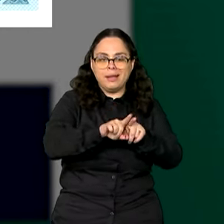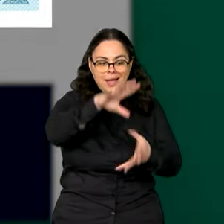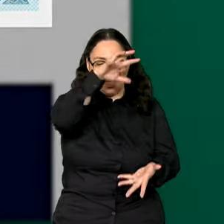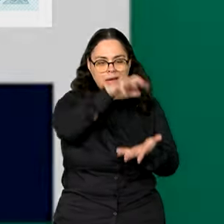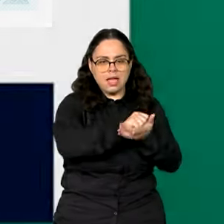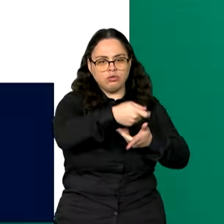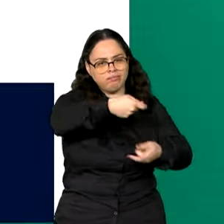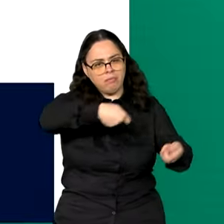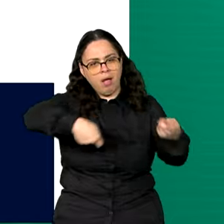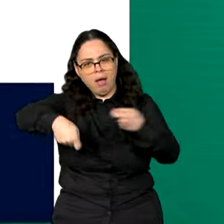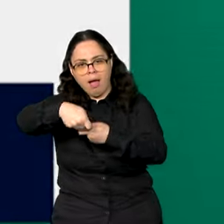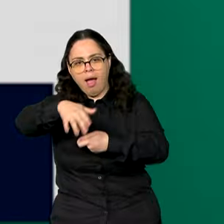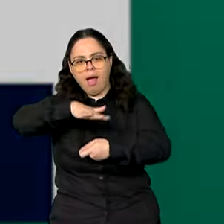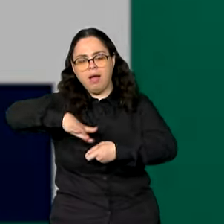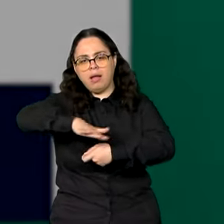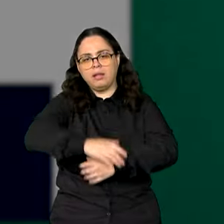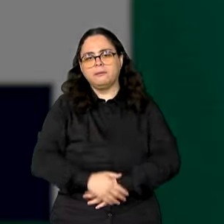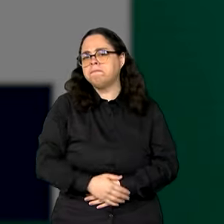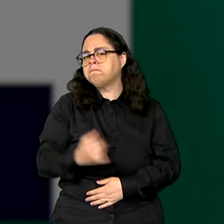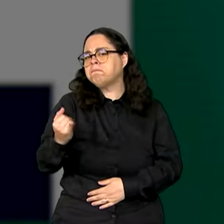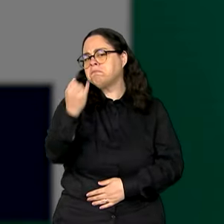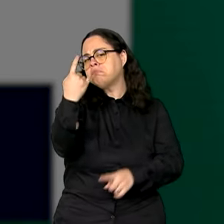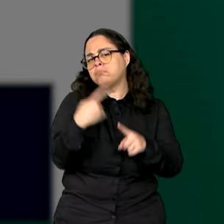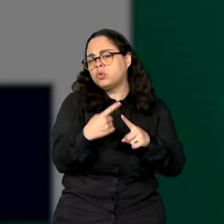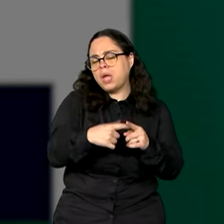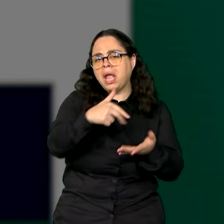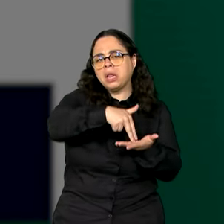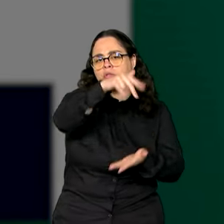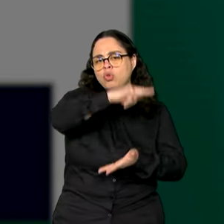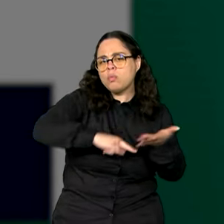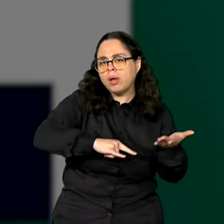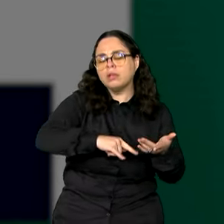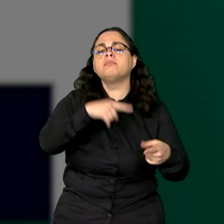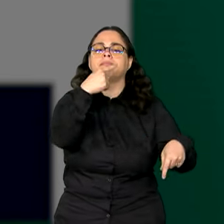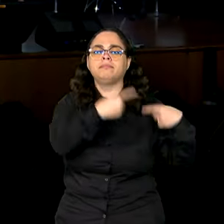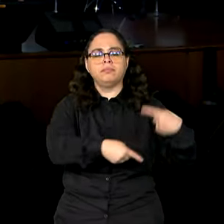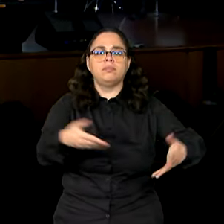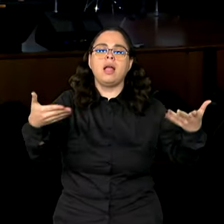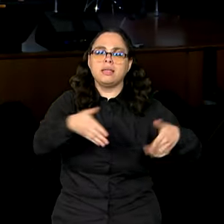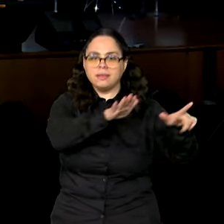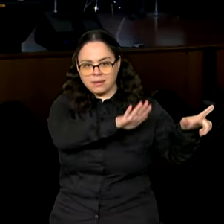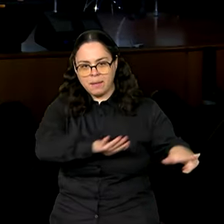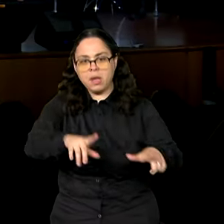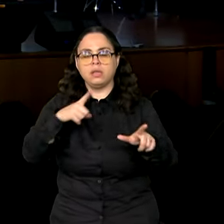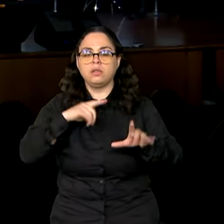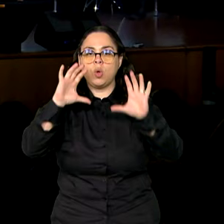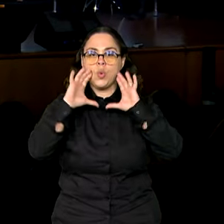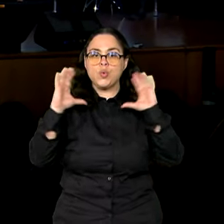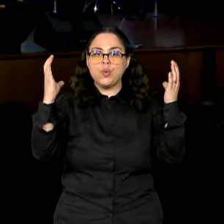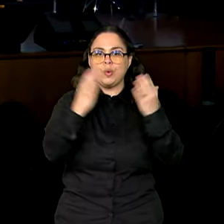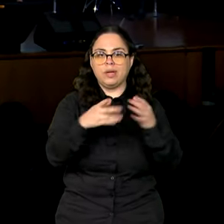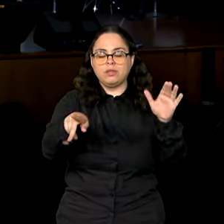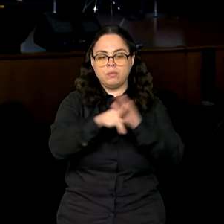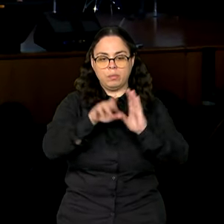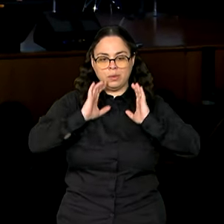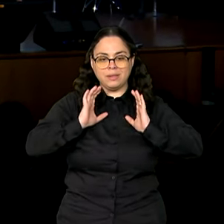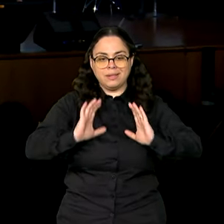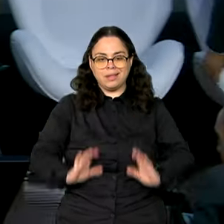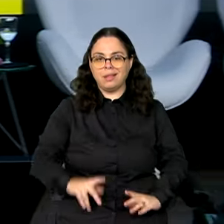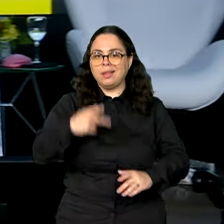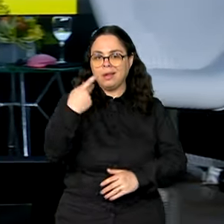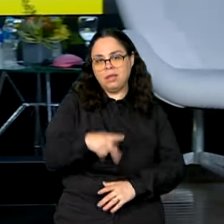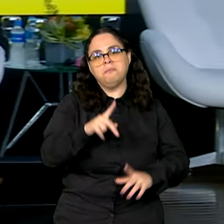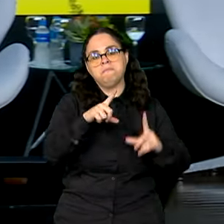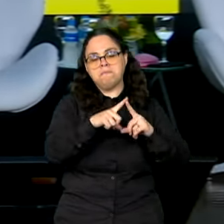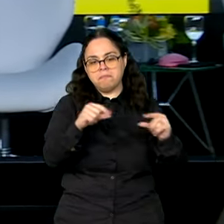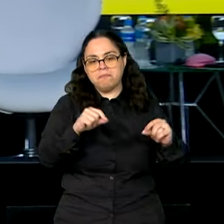administrativos. A importância do novo documento foi debatida esta semana em um congresso de cidadania digital em Brasília,